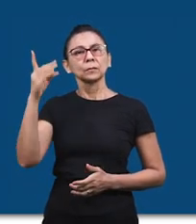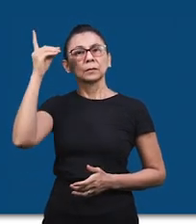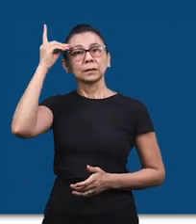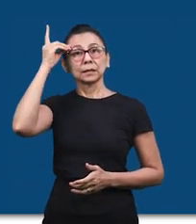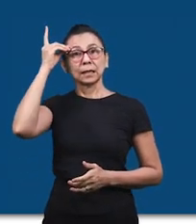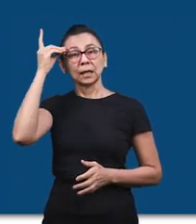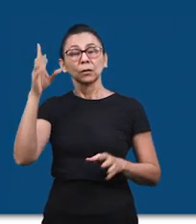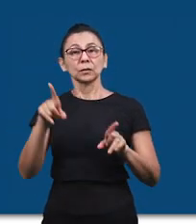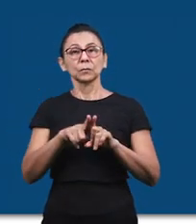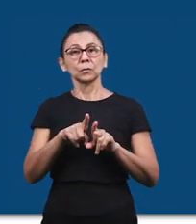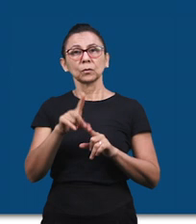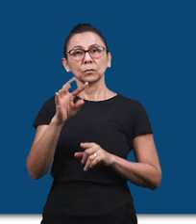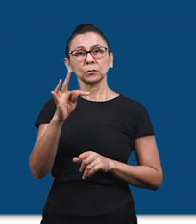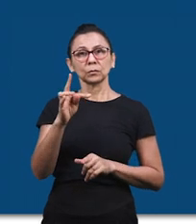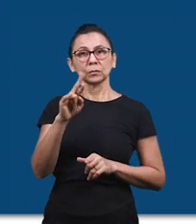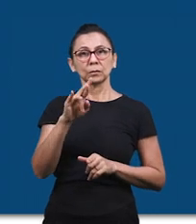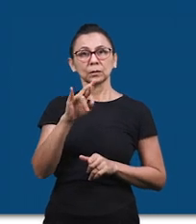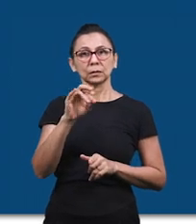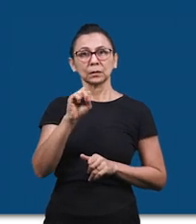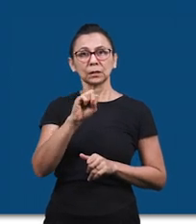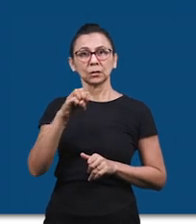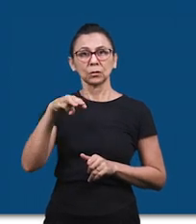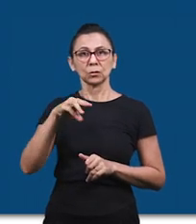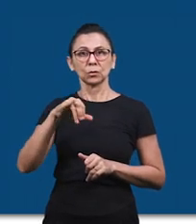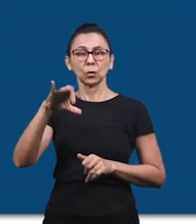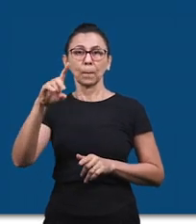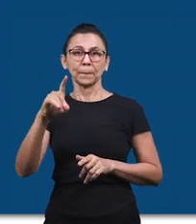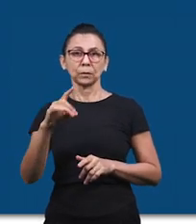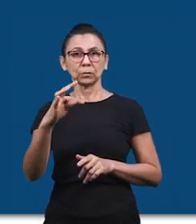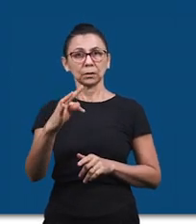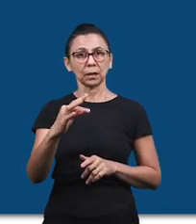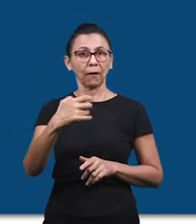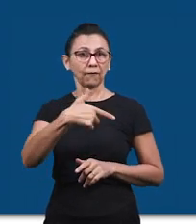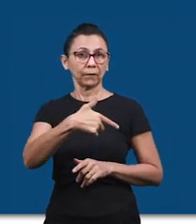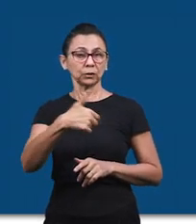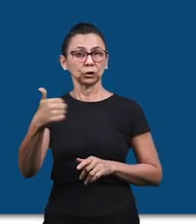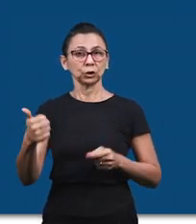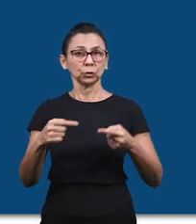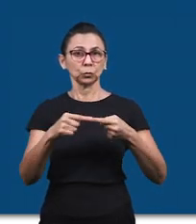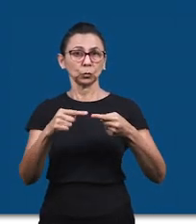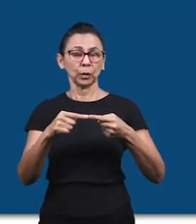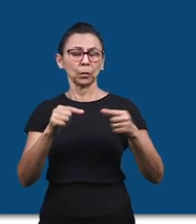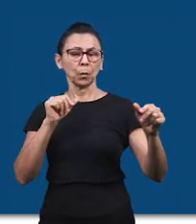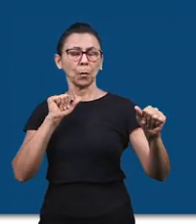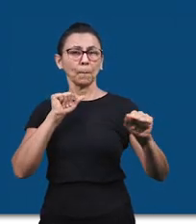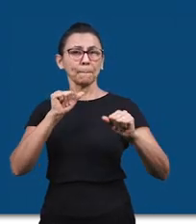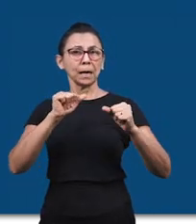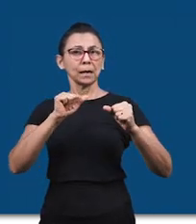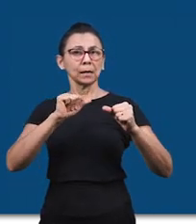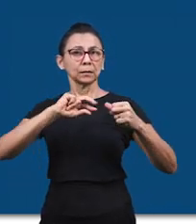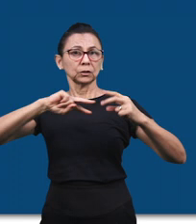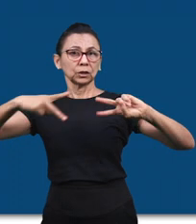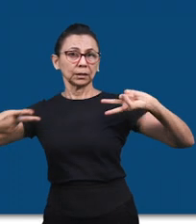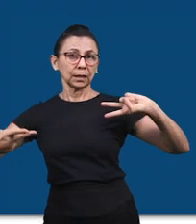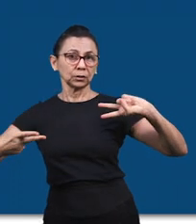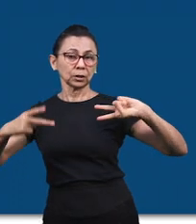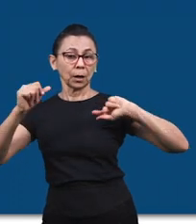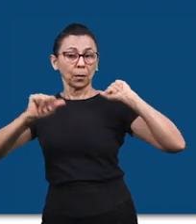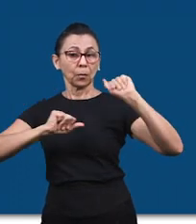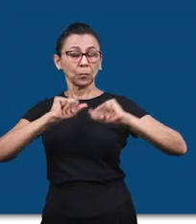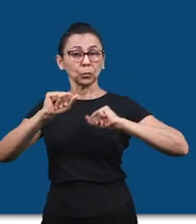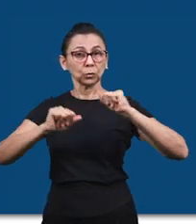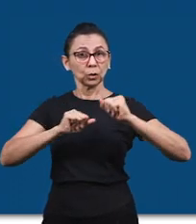é conhecida como trissomia do cromossomo 21, T21. É uma condição genética causada pela